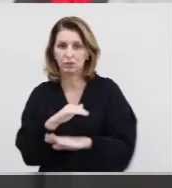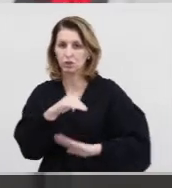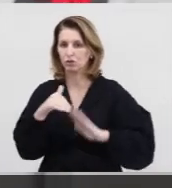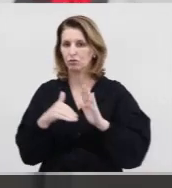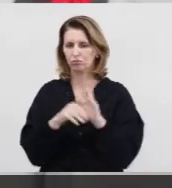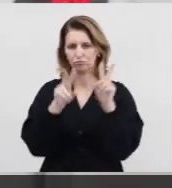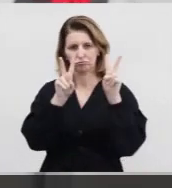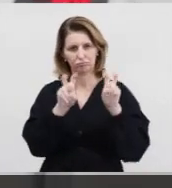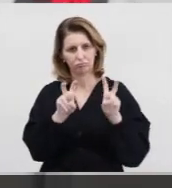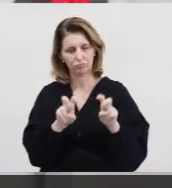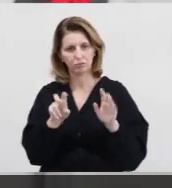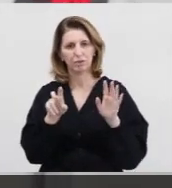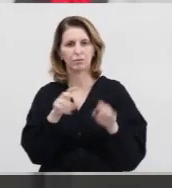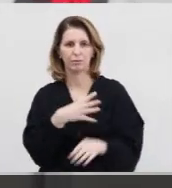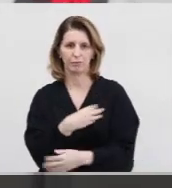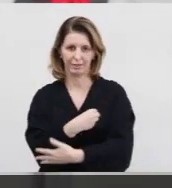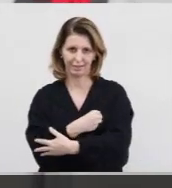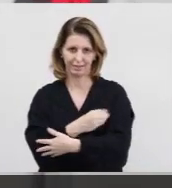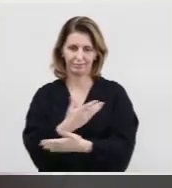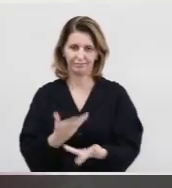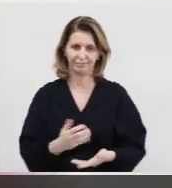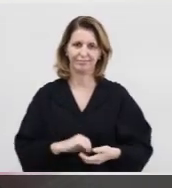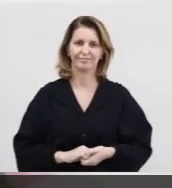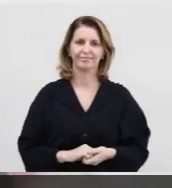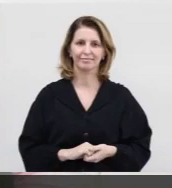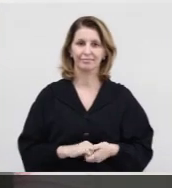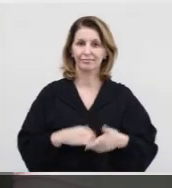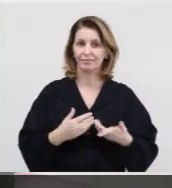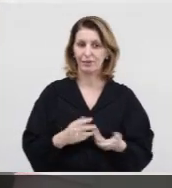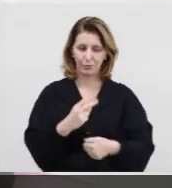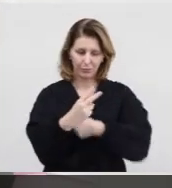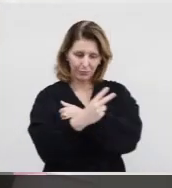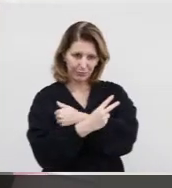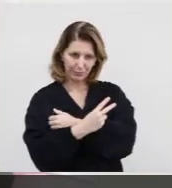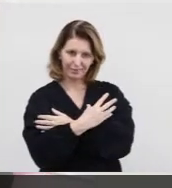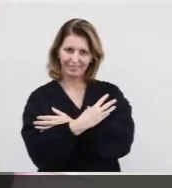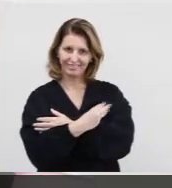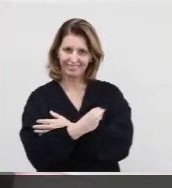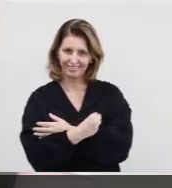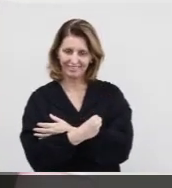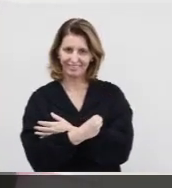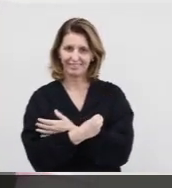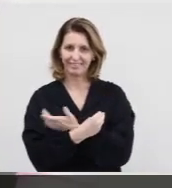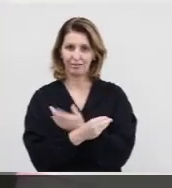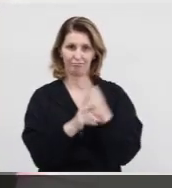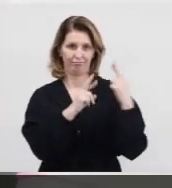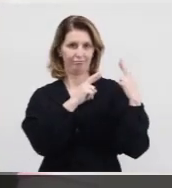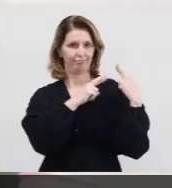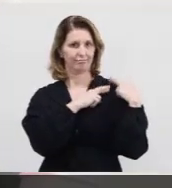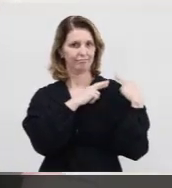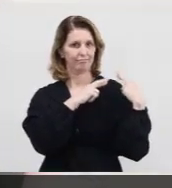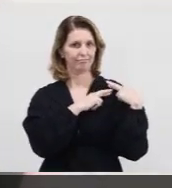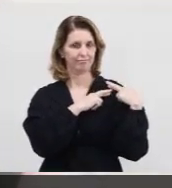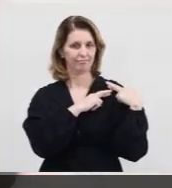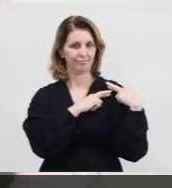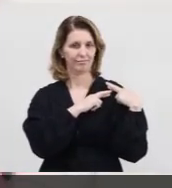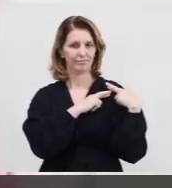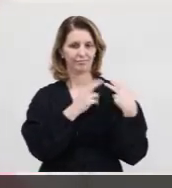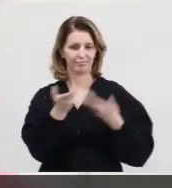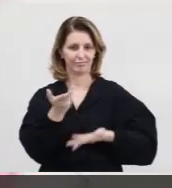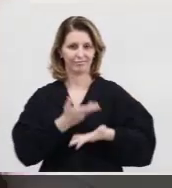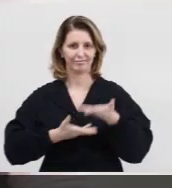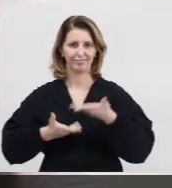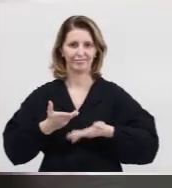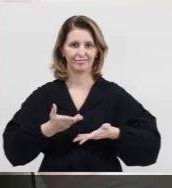todas essas questões ligadas à amamentação. Proteja a amamentação. Uma responsabilidade compartilhada.